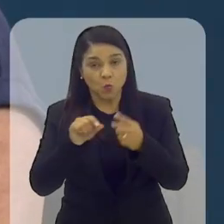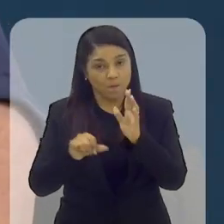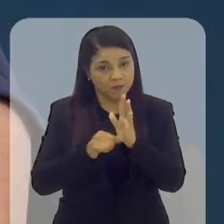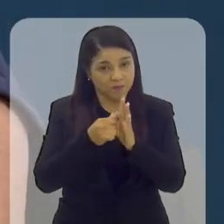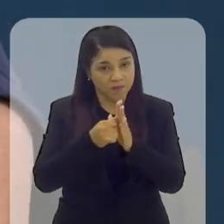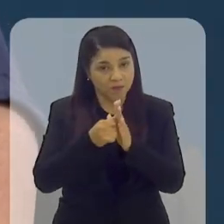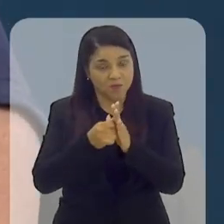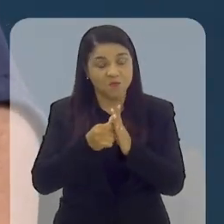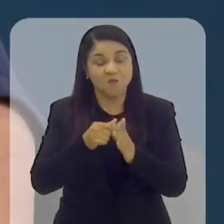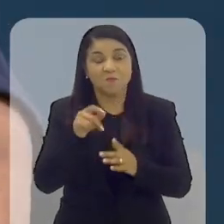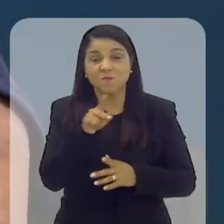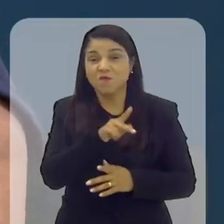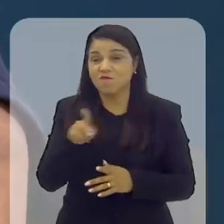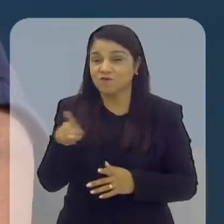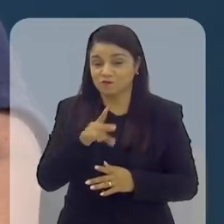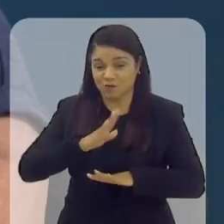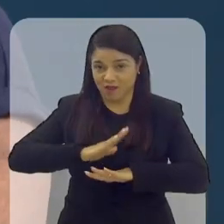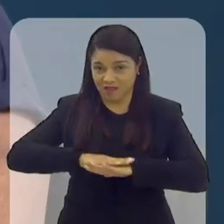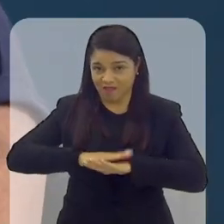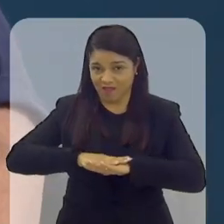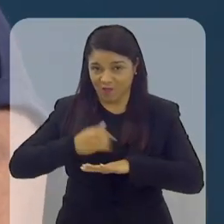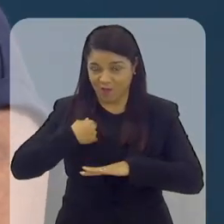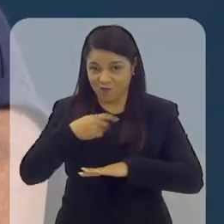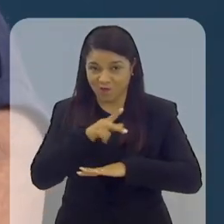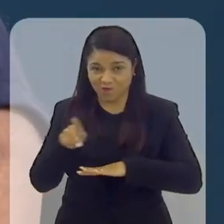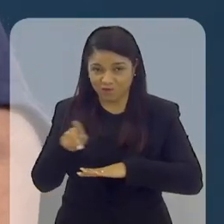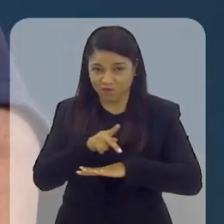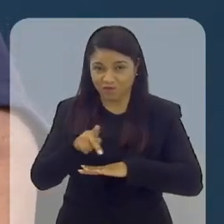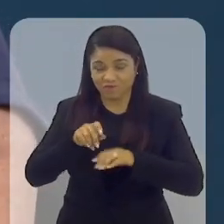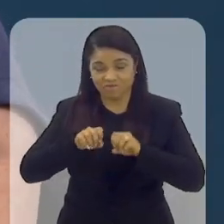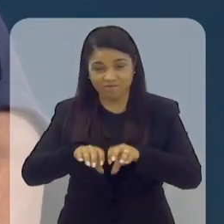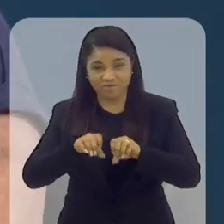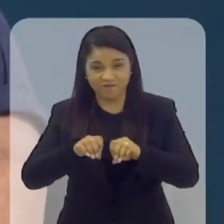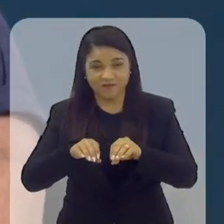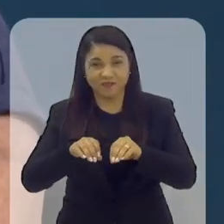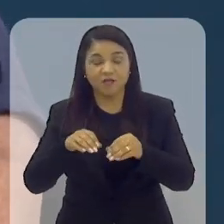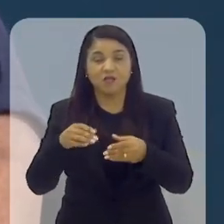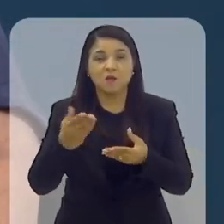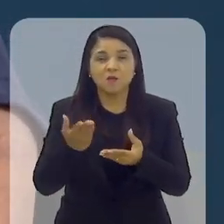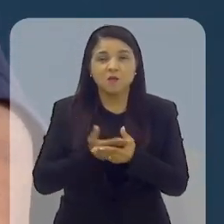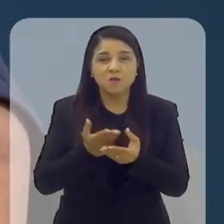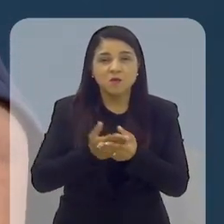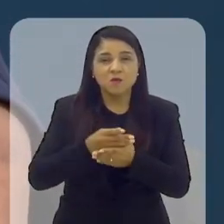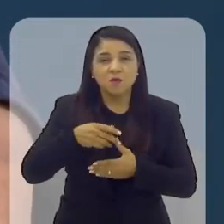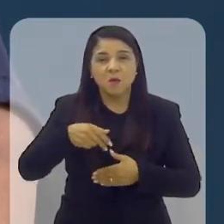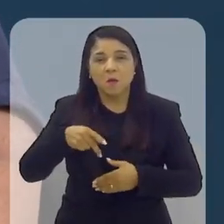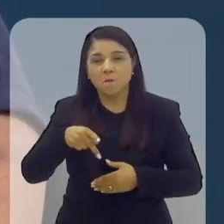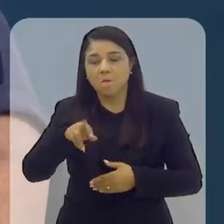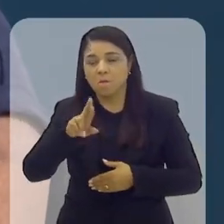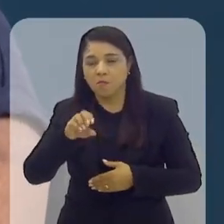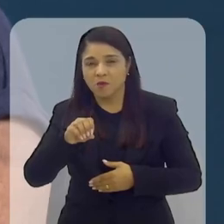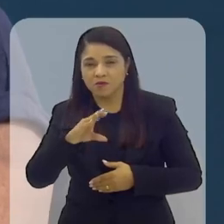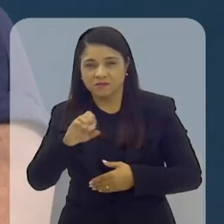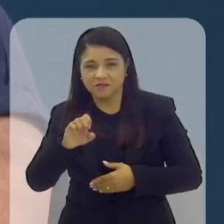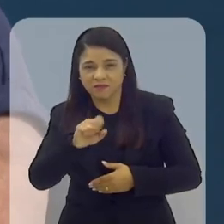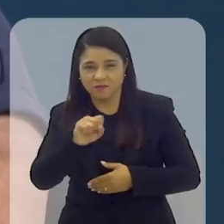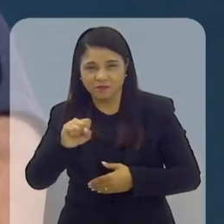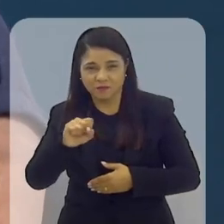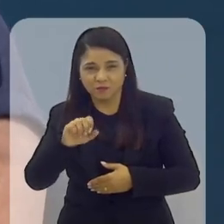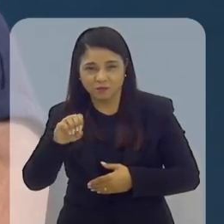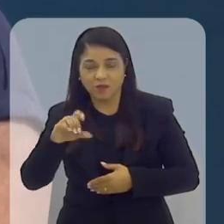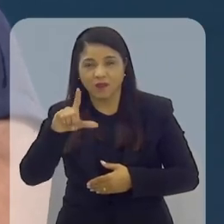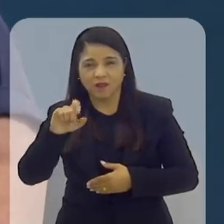primeiro como professora, logo no início. Eu dei aula de noções de processo legislativo, eu tinha vindo de uma